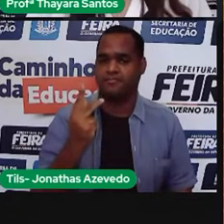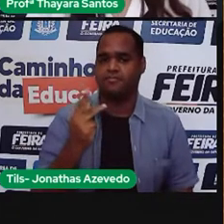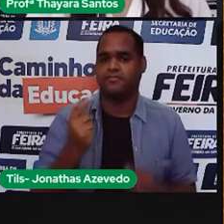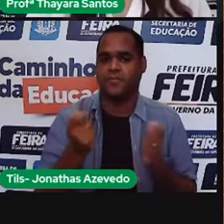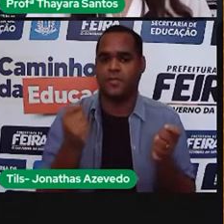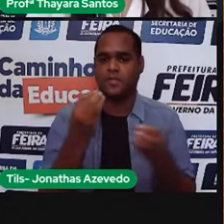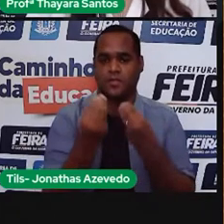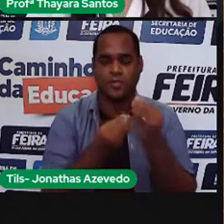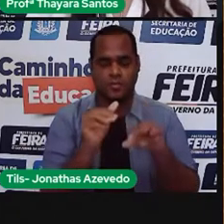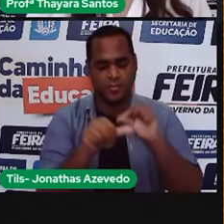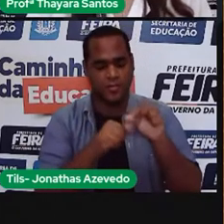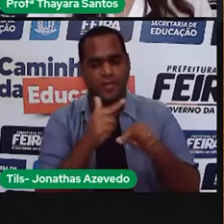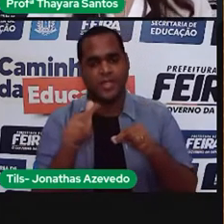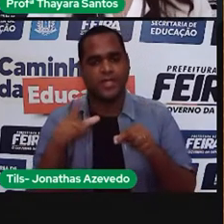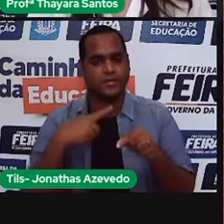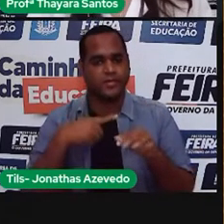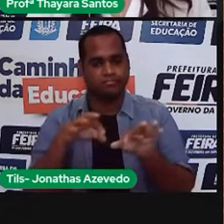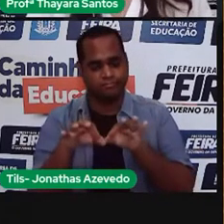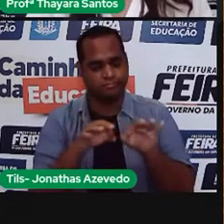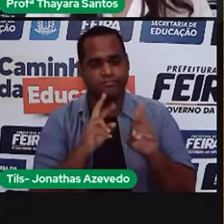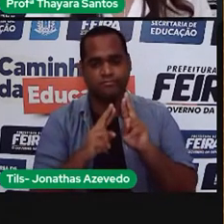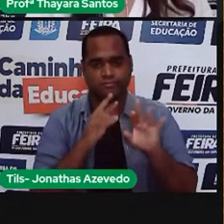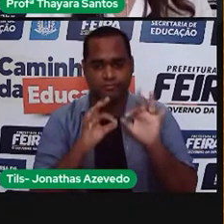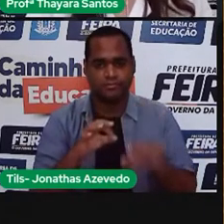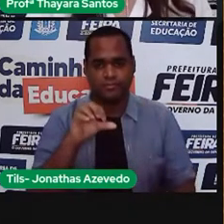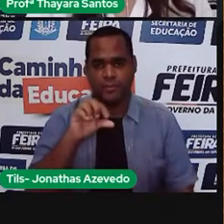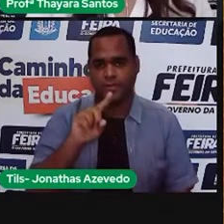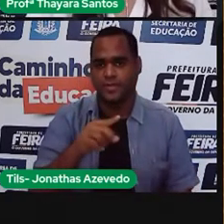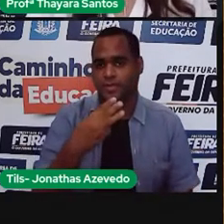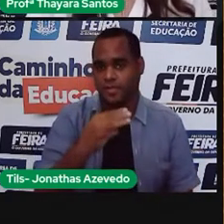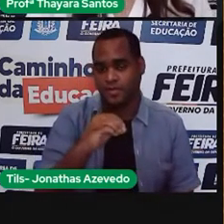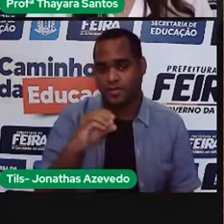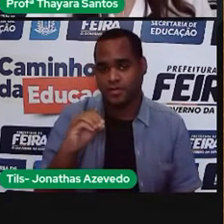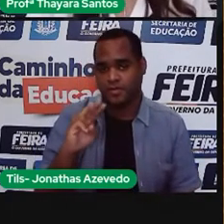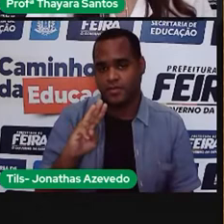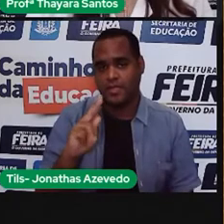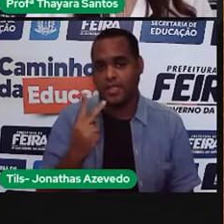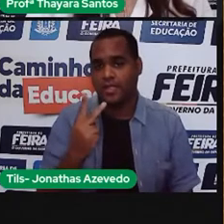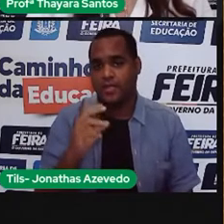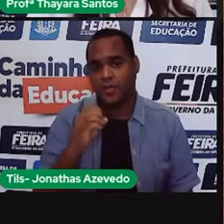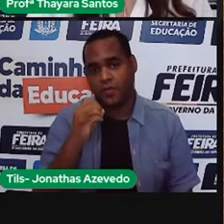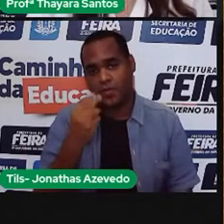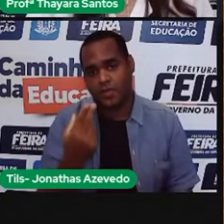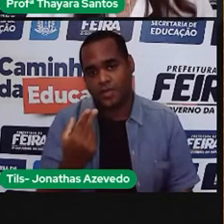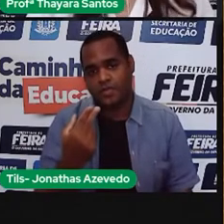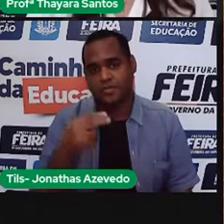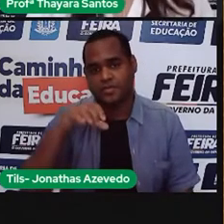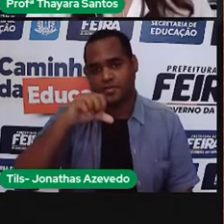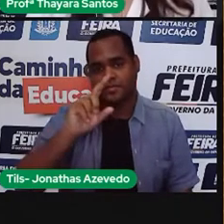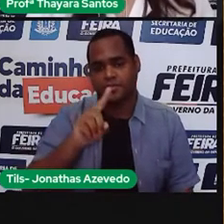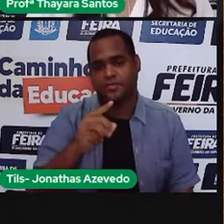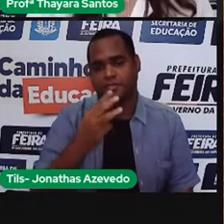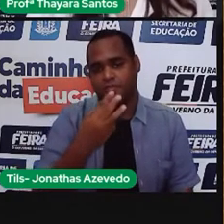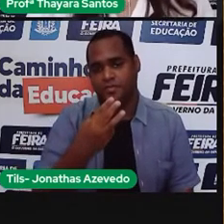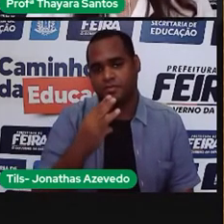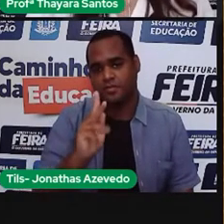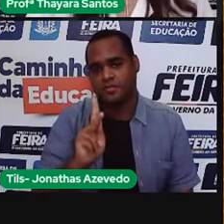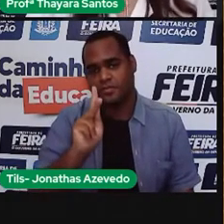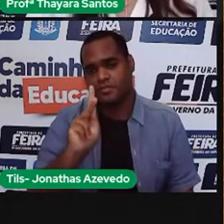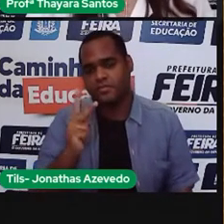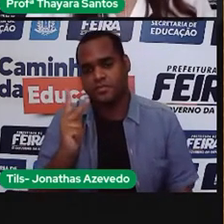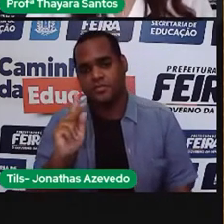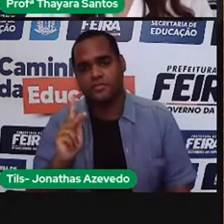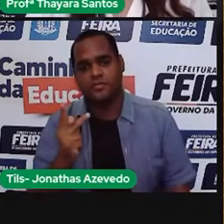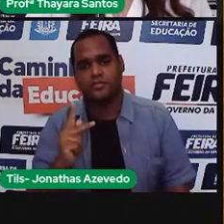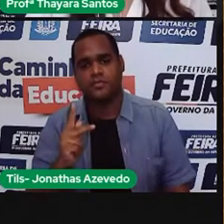faço para transformar esse resultado em quilowatts hora? Divido por mil. Então, eu peguei 9.300, dividi por mil, que deu esse resultado